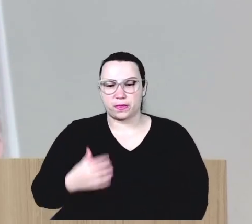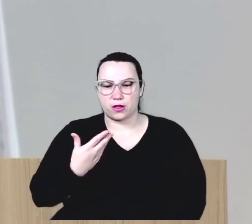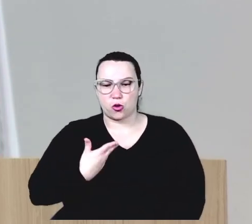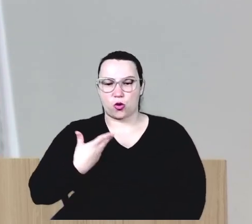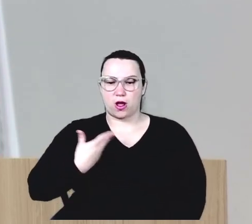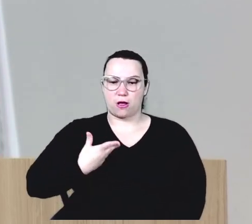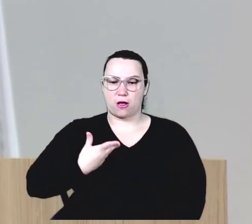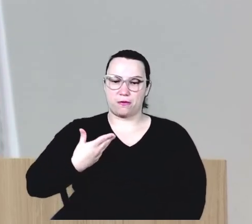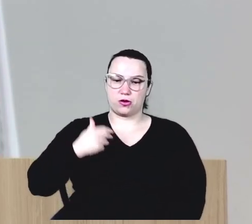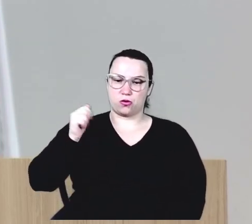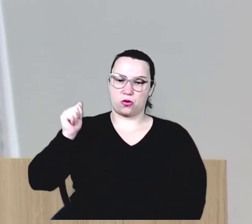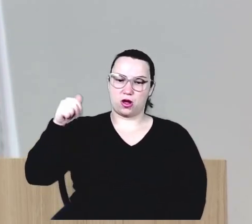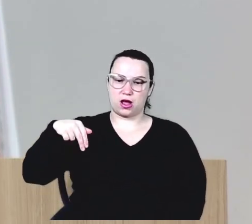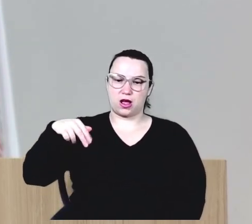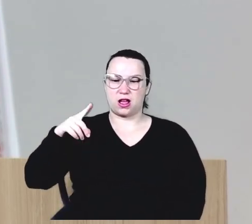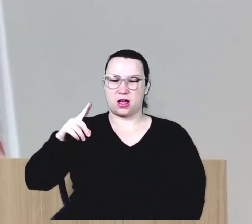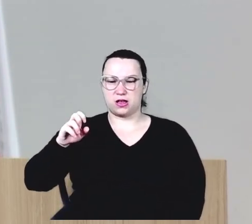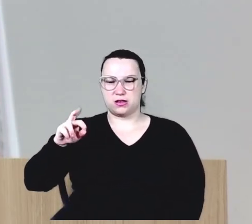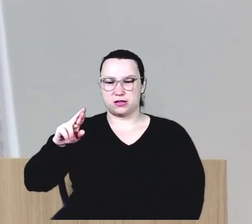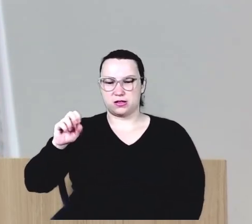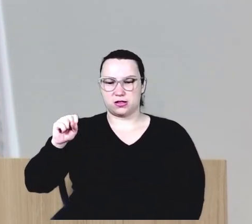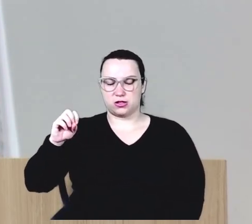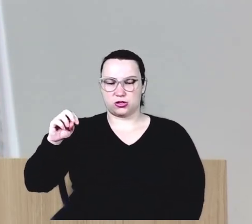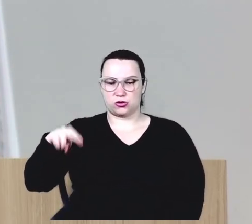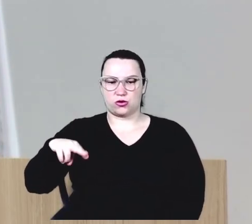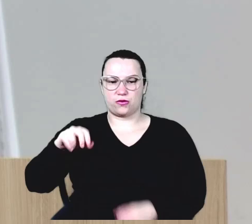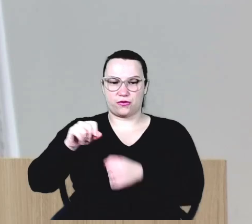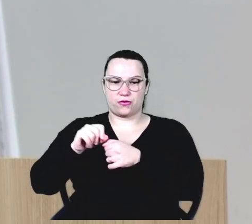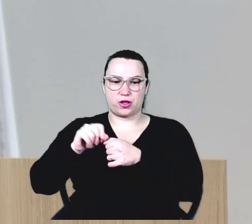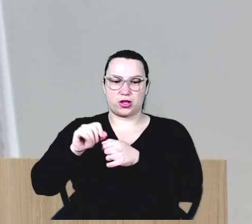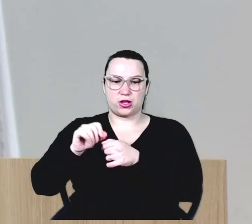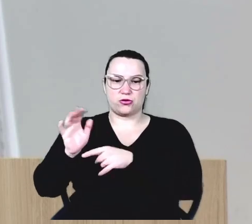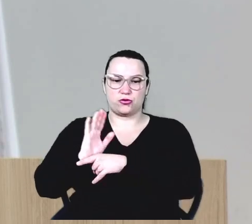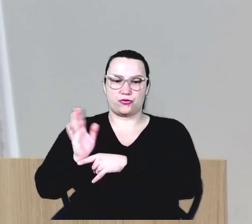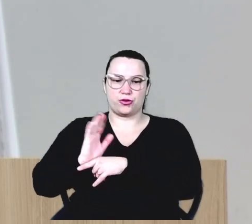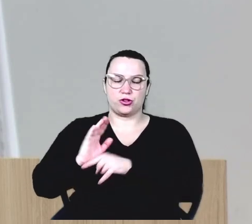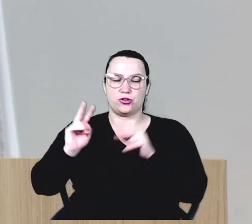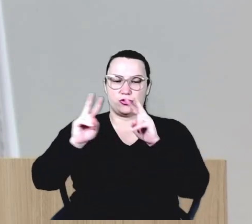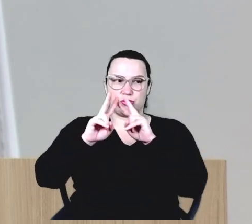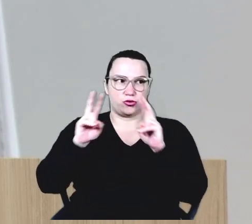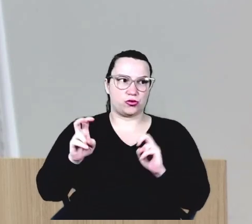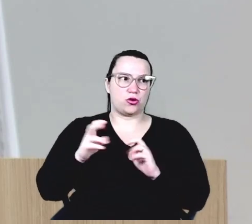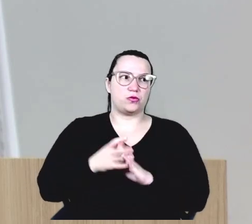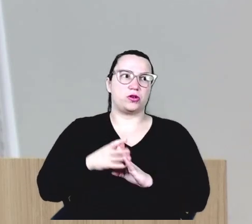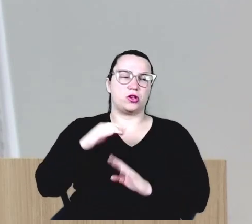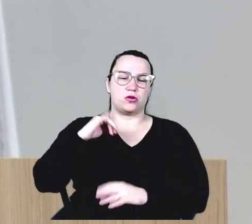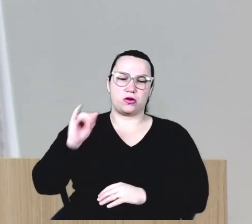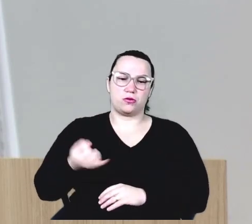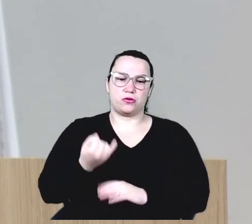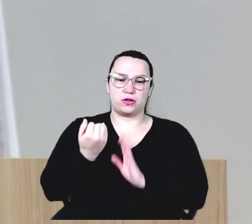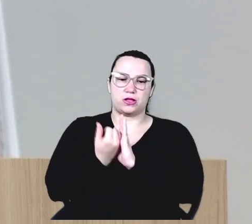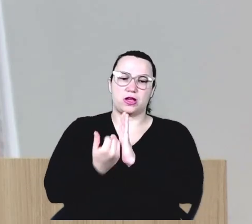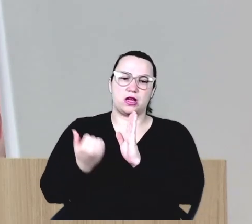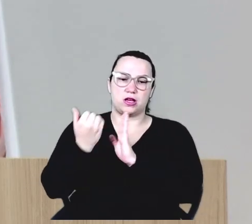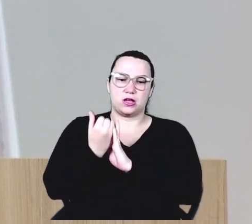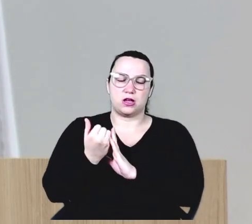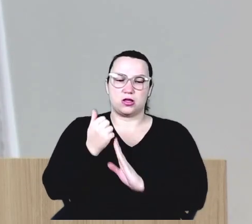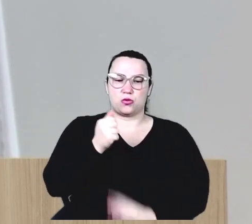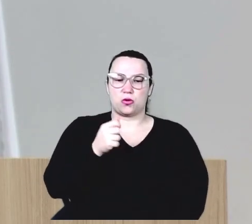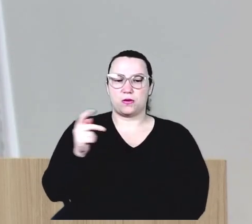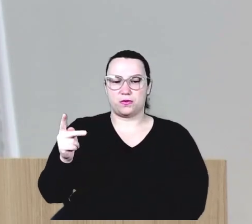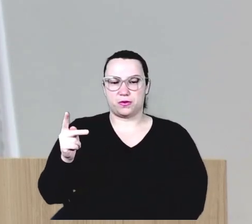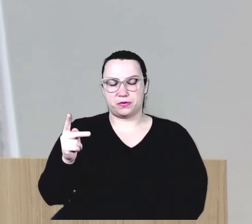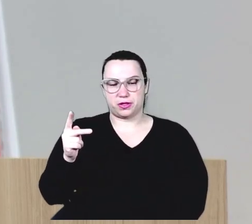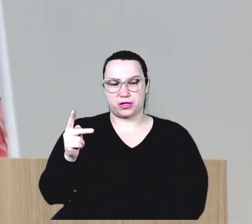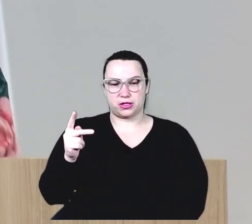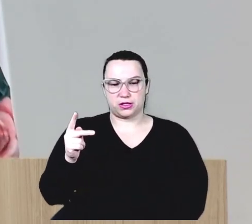o professor Anderson fez um vídeo falando sobre isso, e eu acabei aproveitando e acrescentando o aplicativo, que